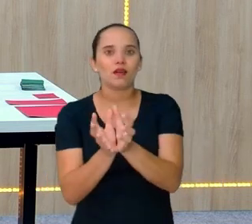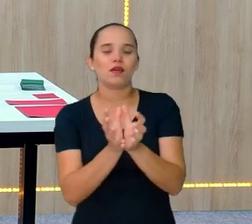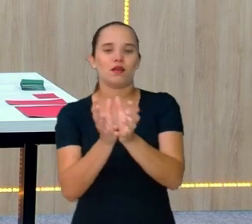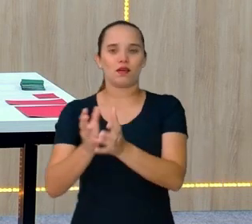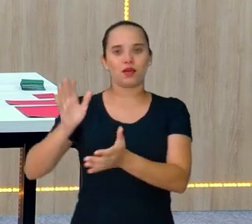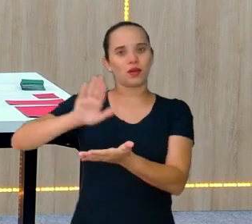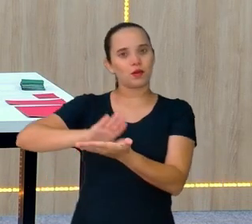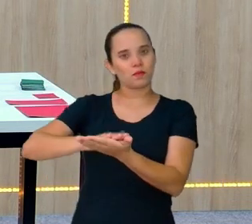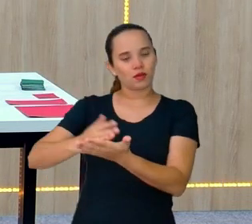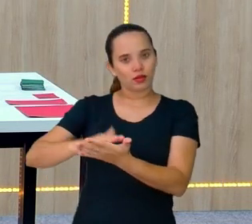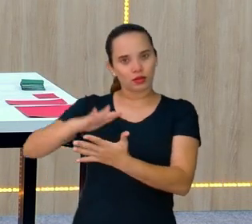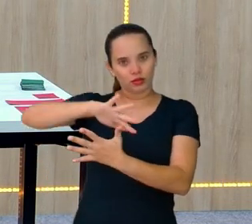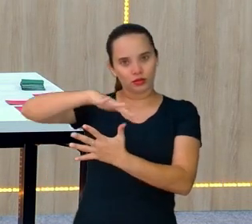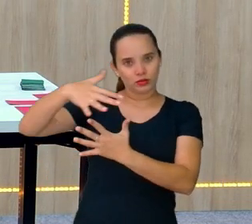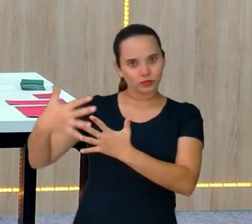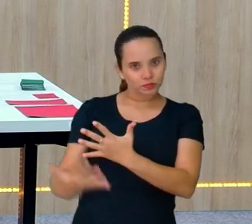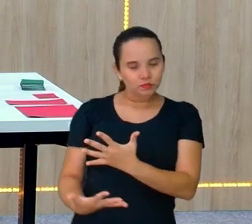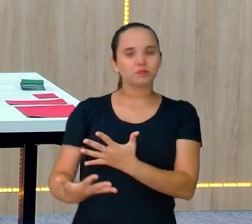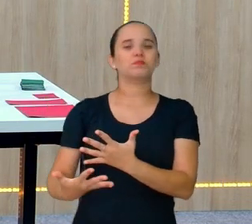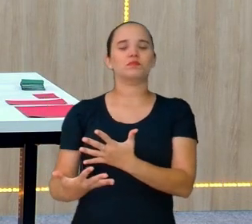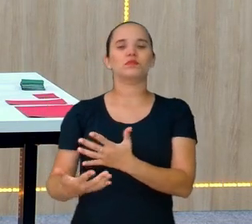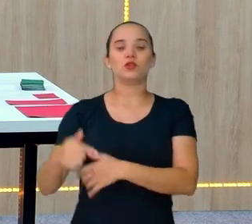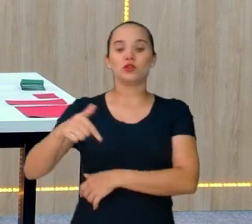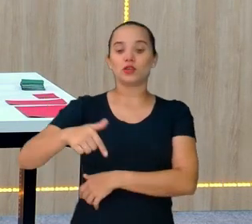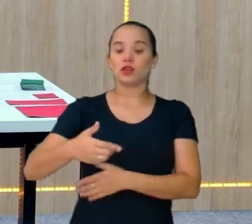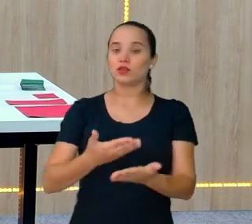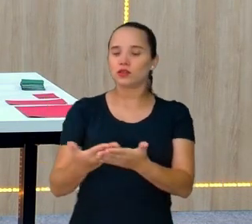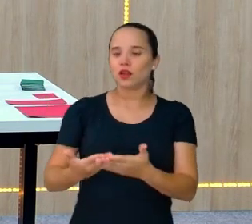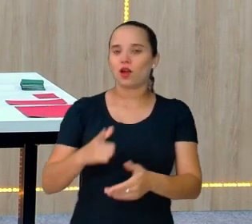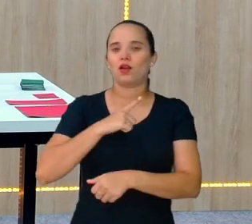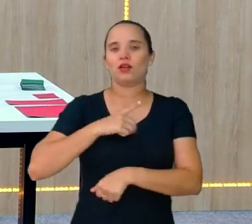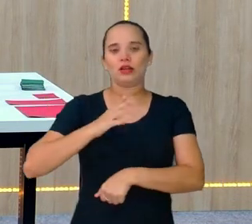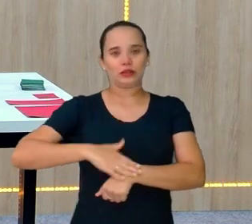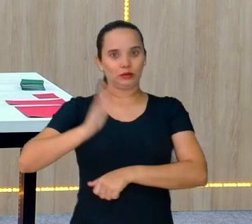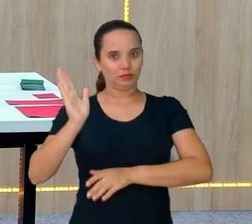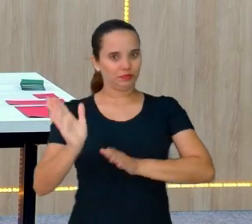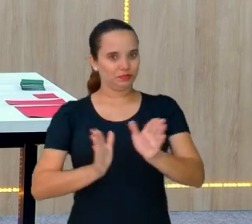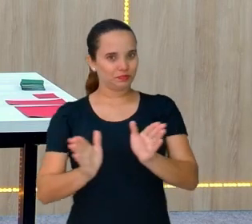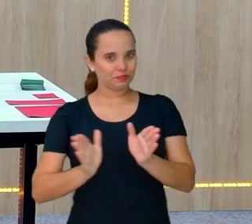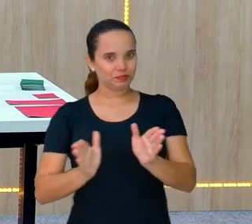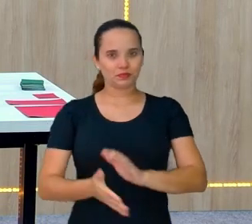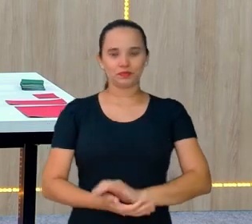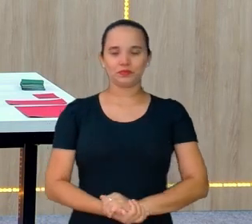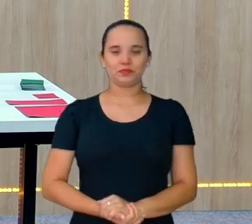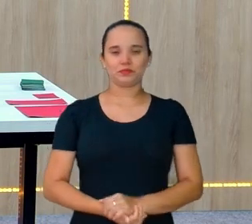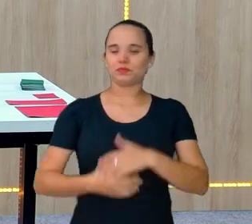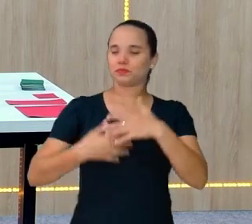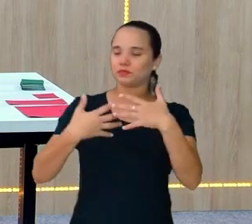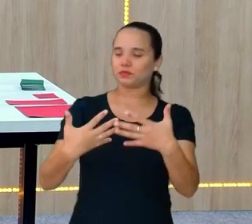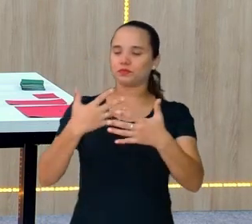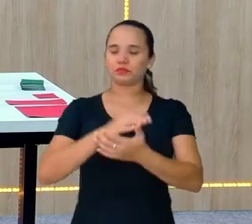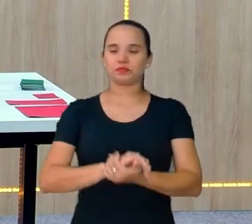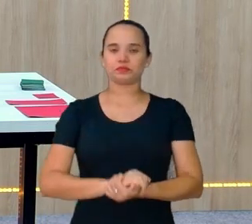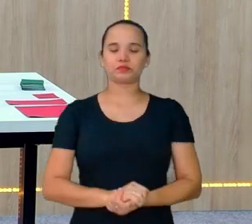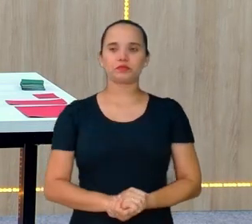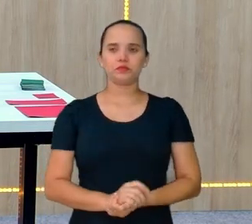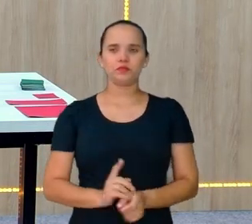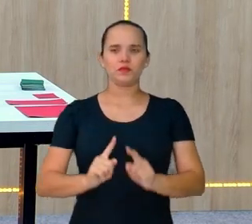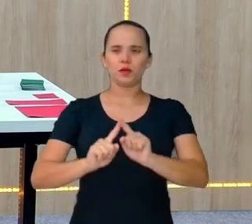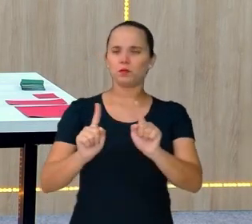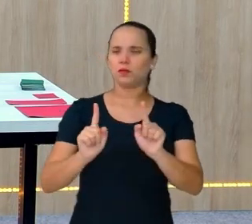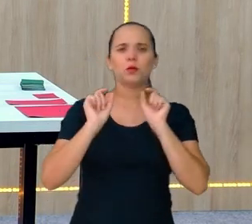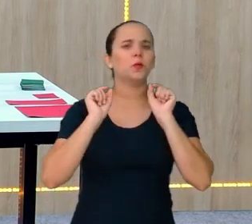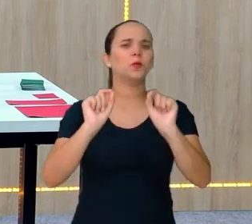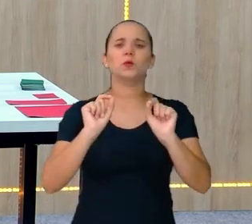Libras, que permite que essa aula tenha maior acessibilidade. Bom, mas o que é